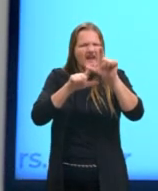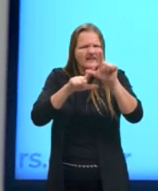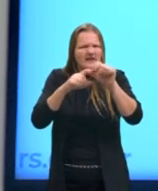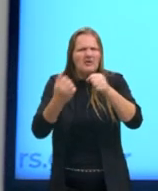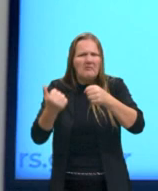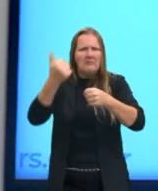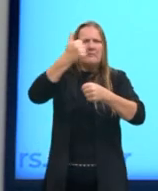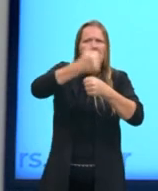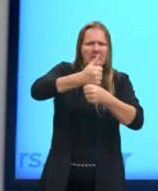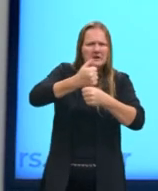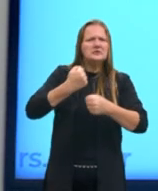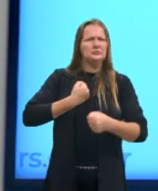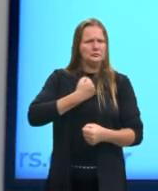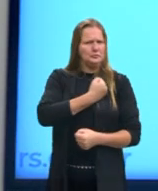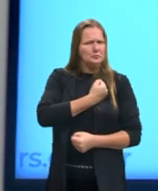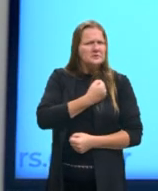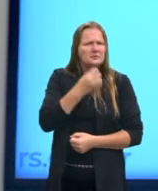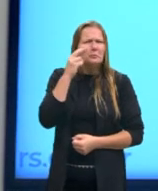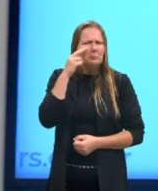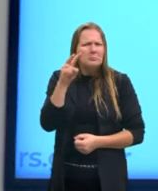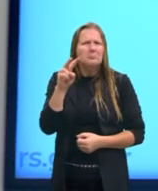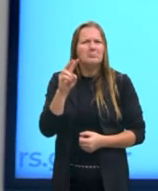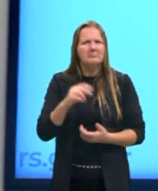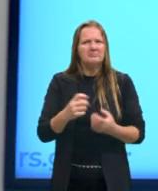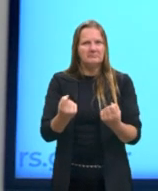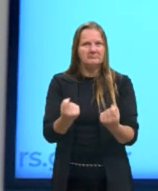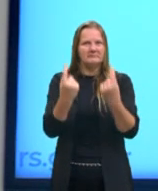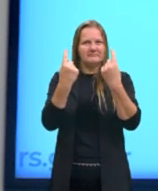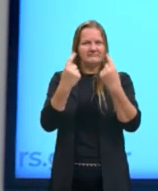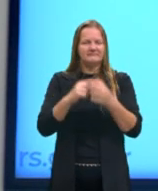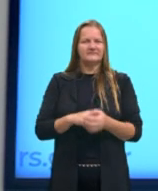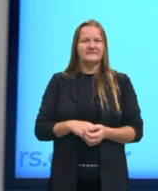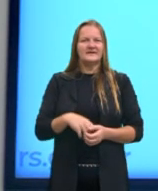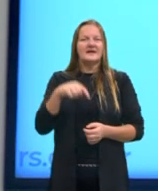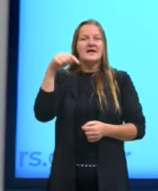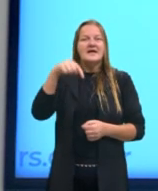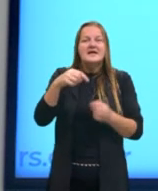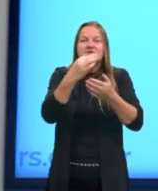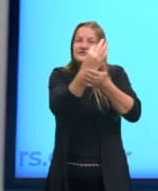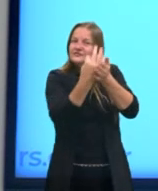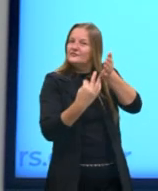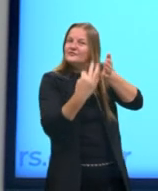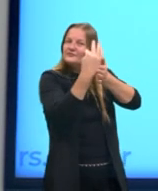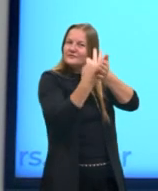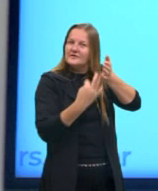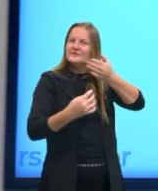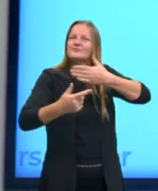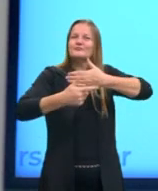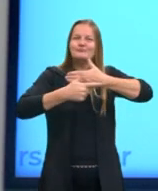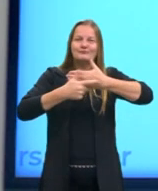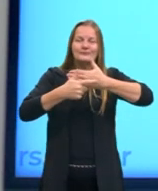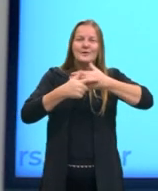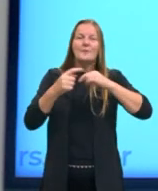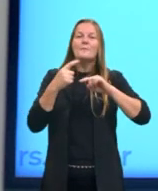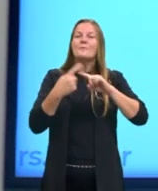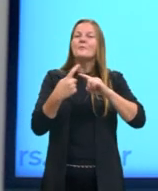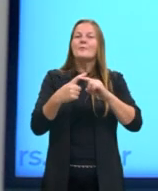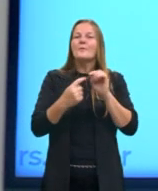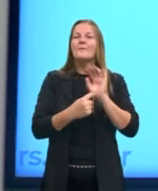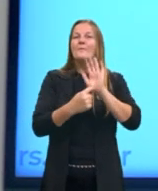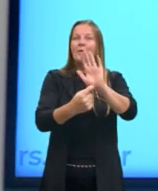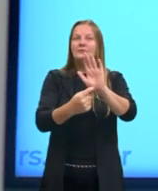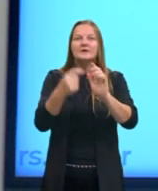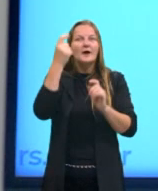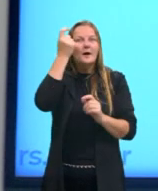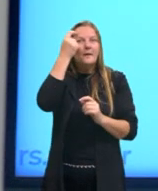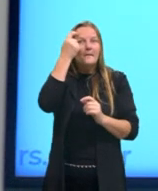dar uma olhada aqui o que está escrito. Este pequeno texto serve apenas para mostrar como nossa